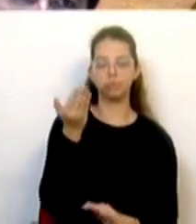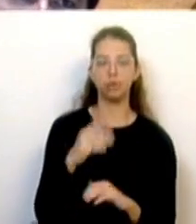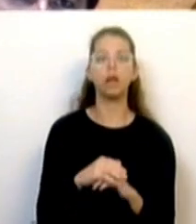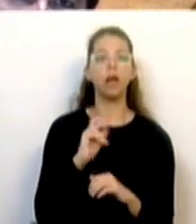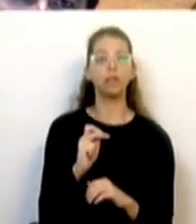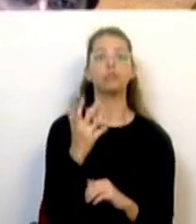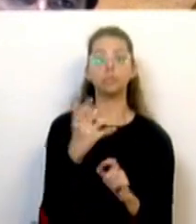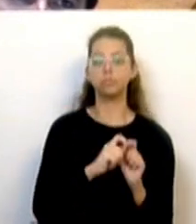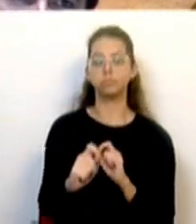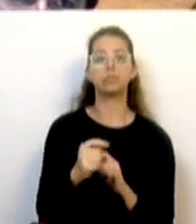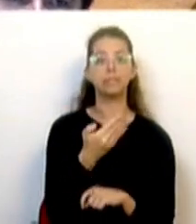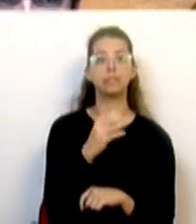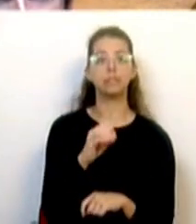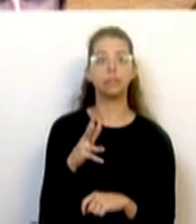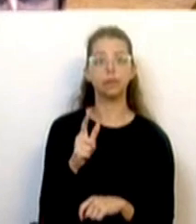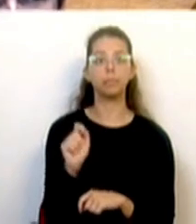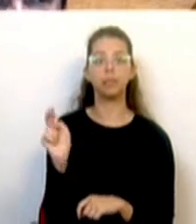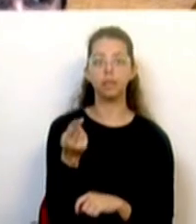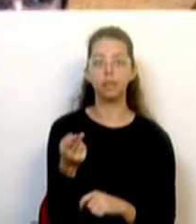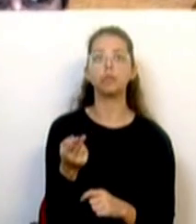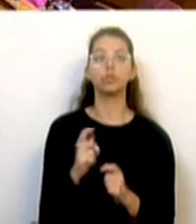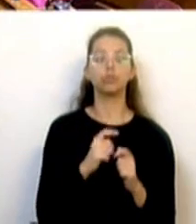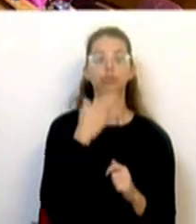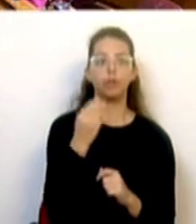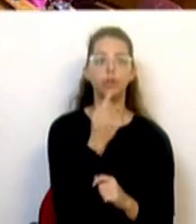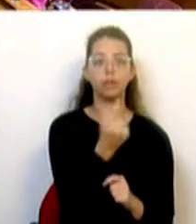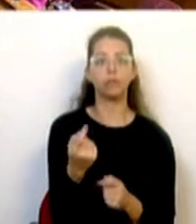5 anos, são 70 mil euros que devolvem a cada jovem.